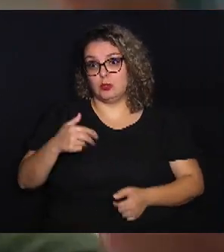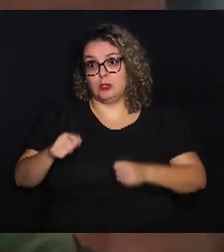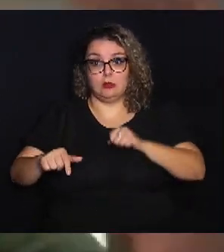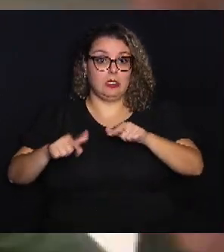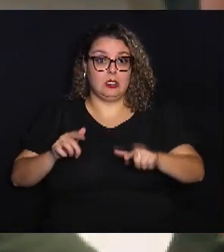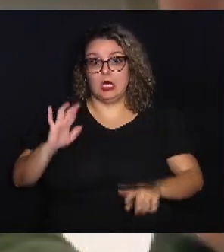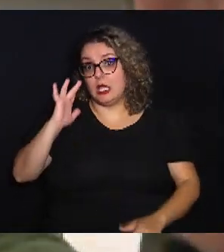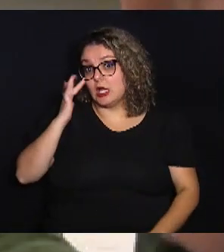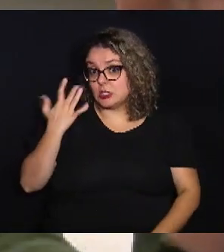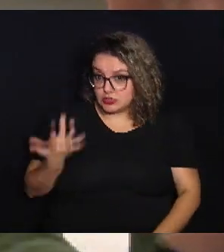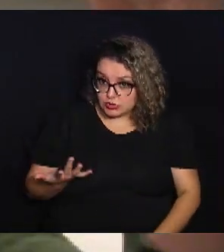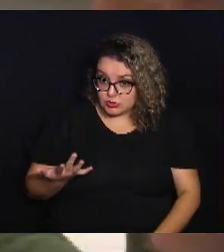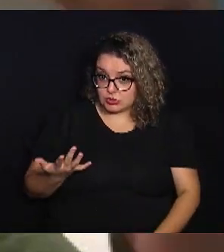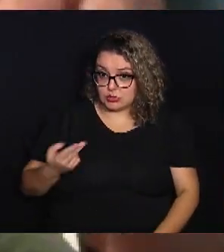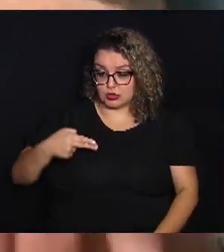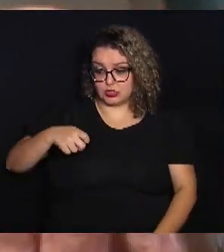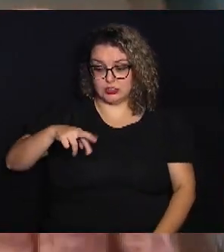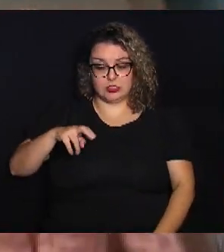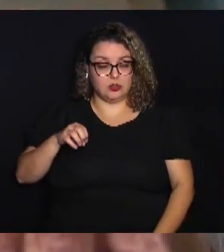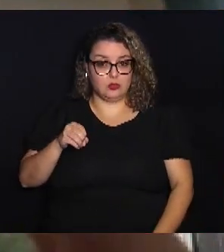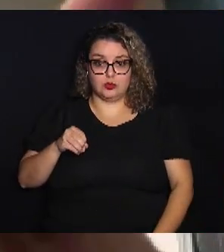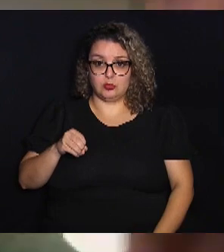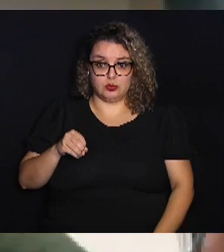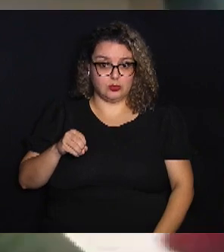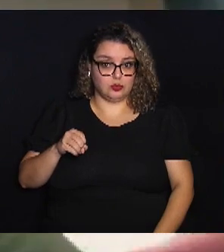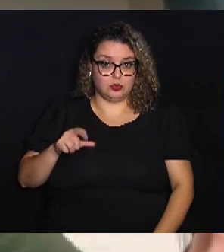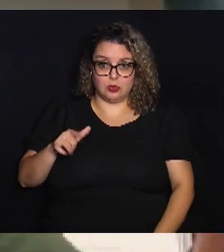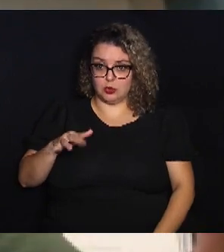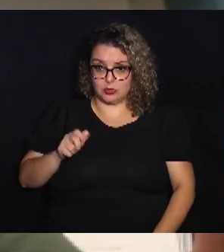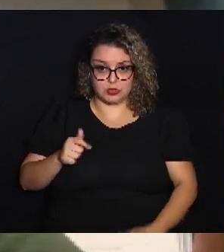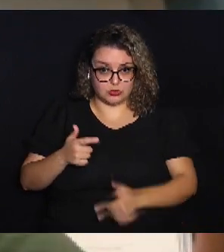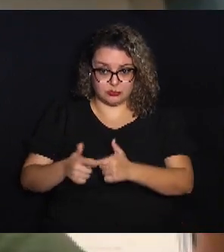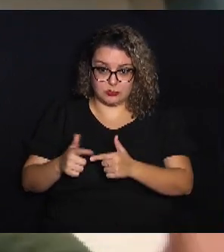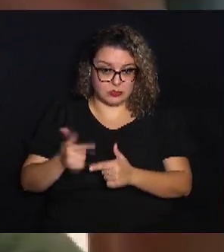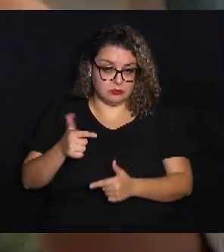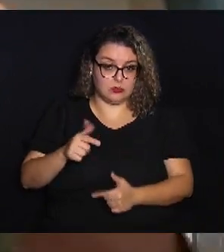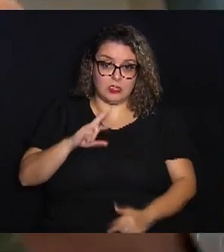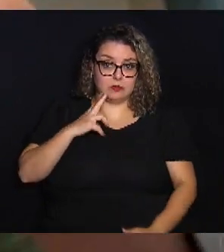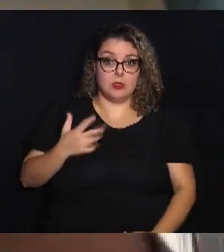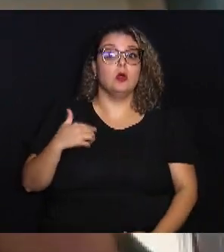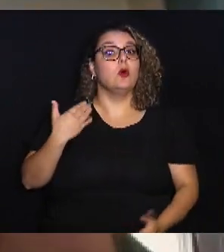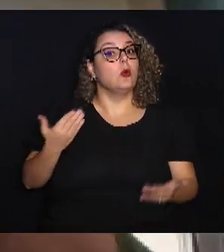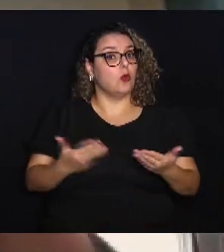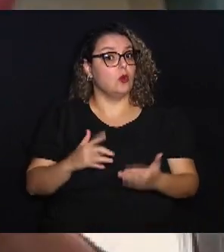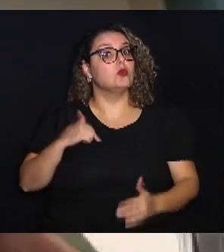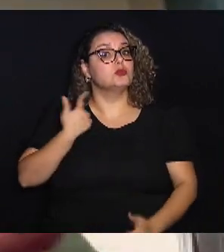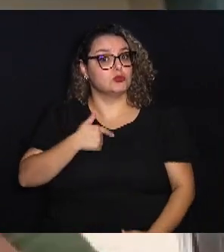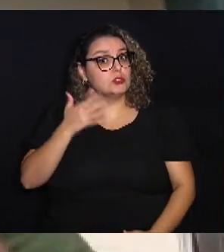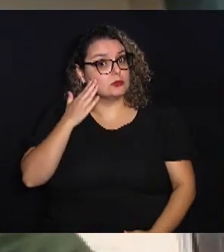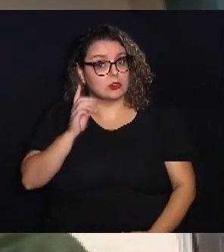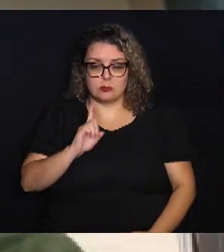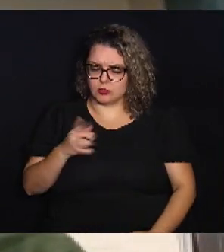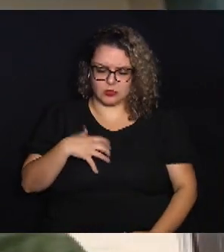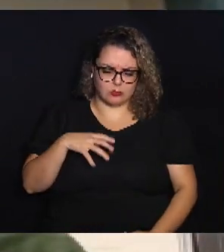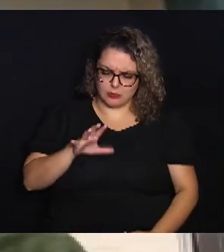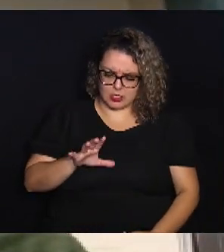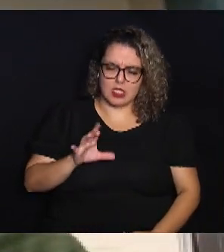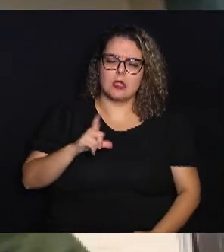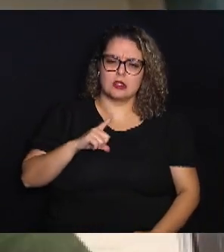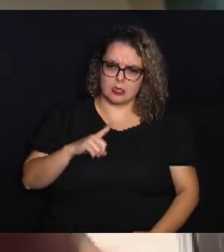me informei e a gente achava que lesão neurológica não tinha jeito, hoje a gente sabe que não é bem assim.